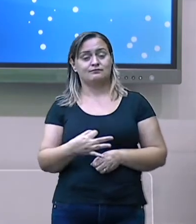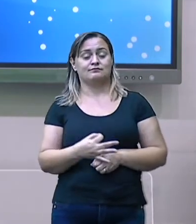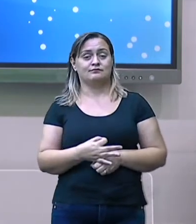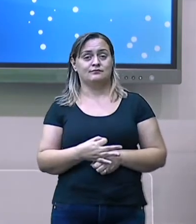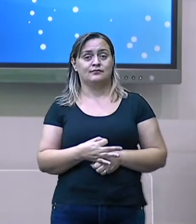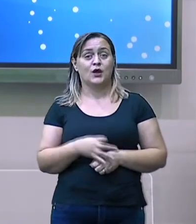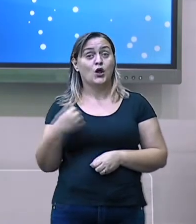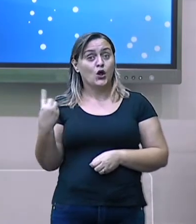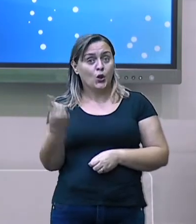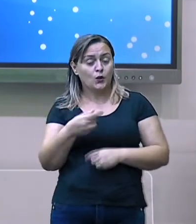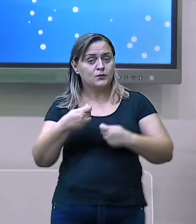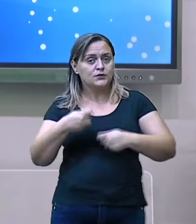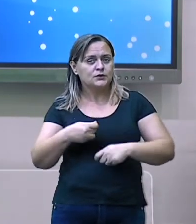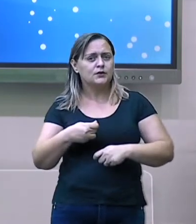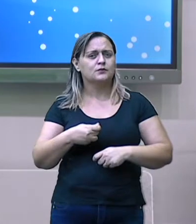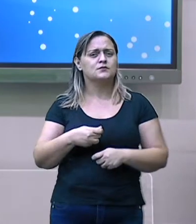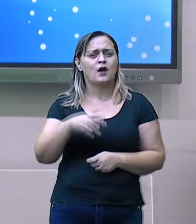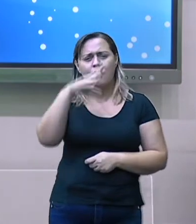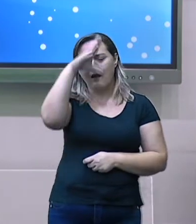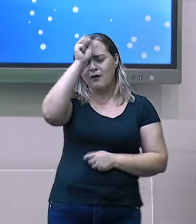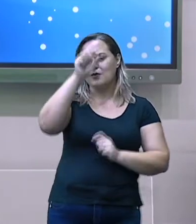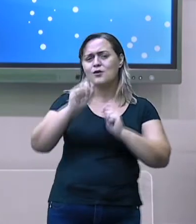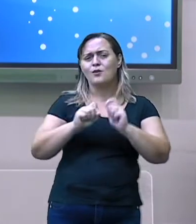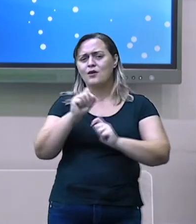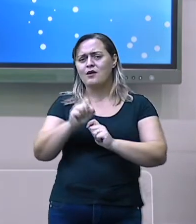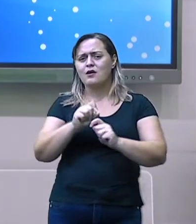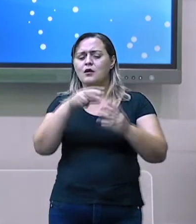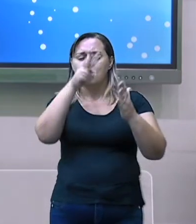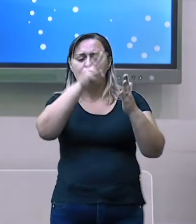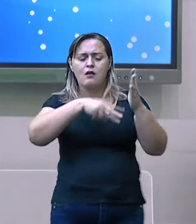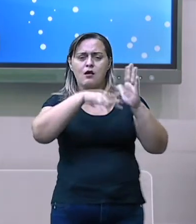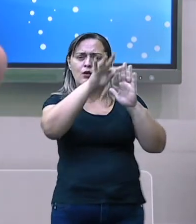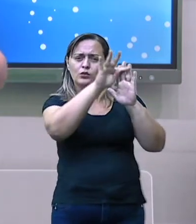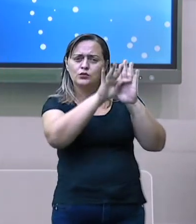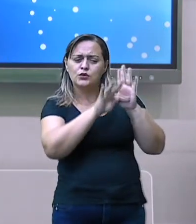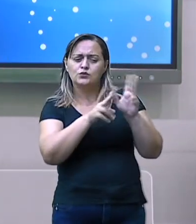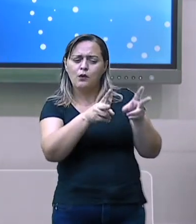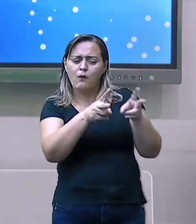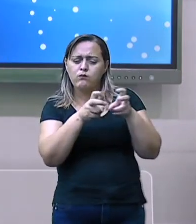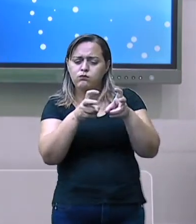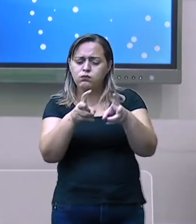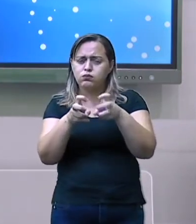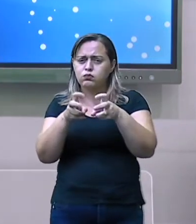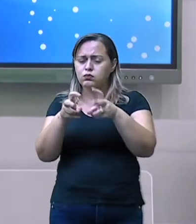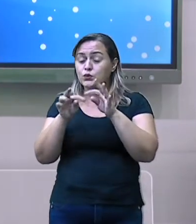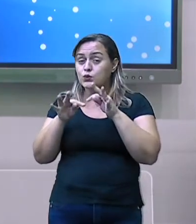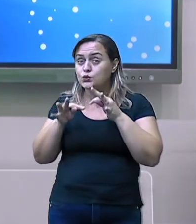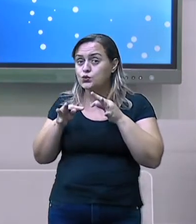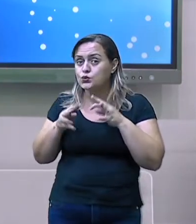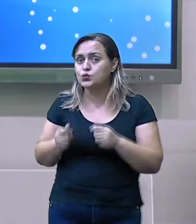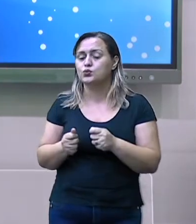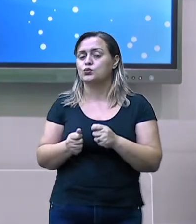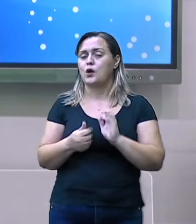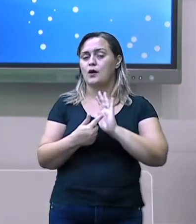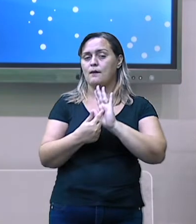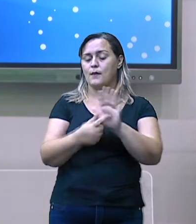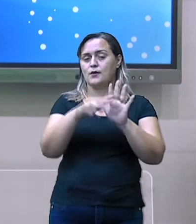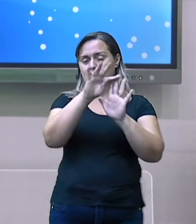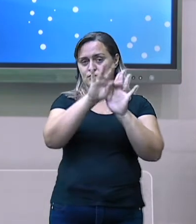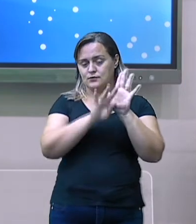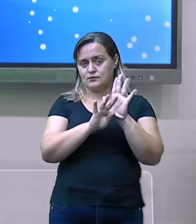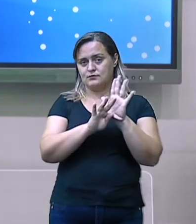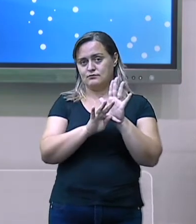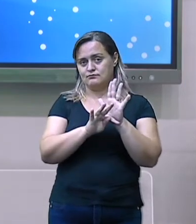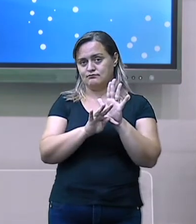Por quê? Porque muito do clima, em todos os outros